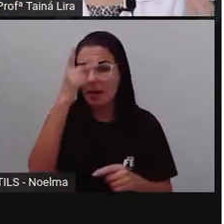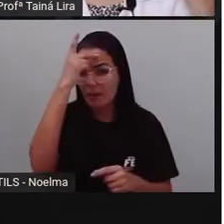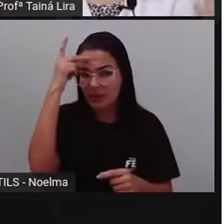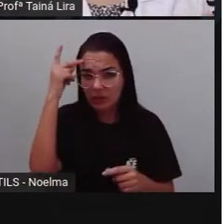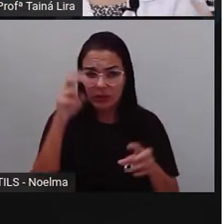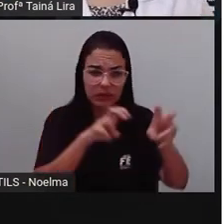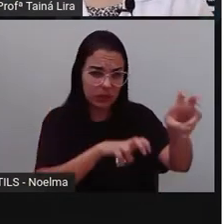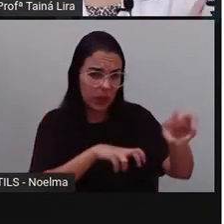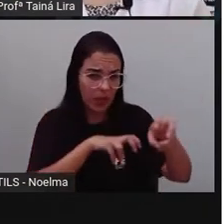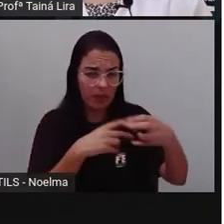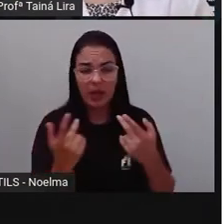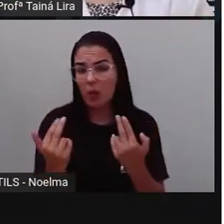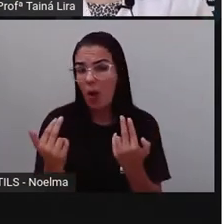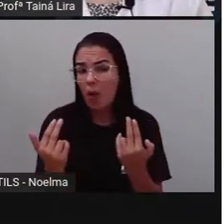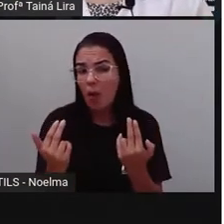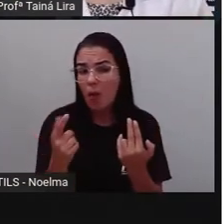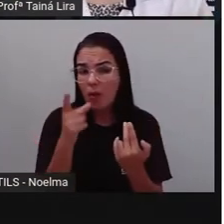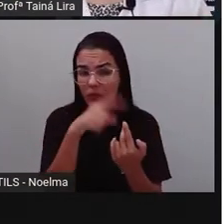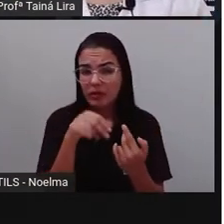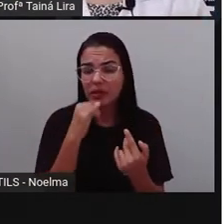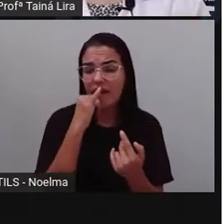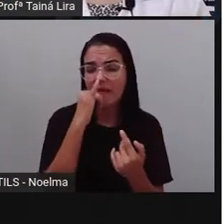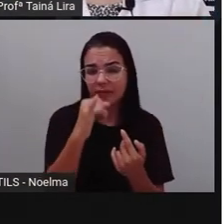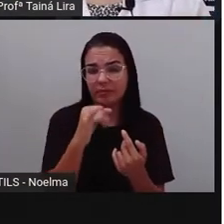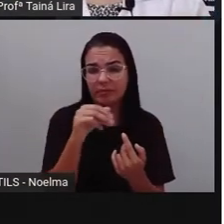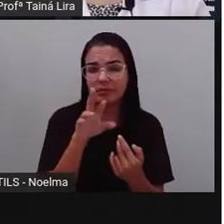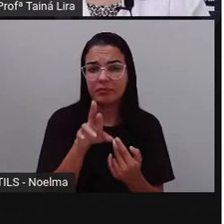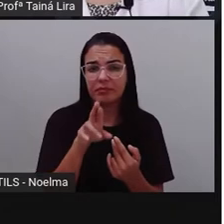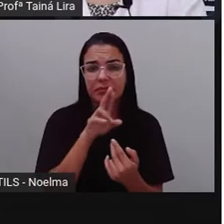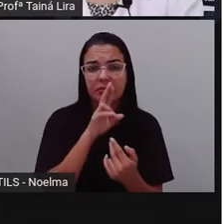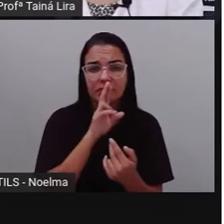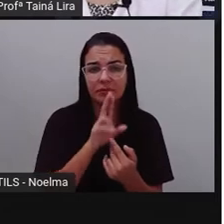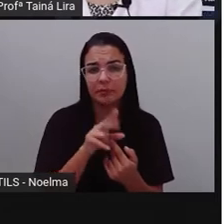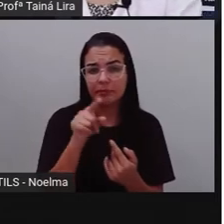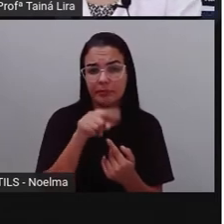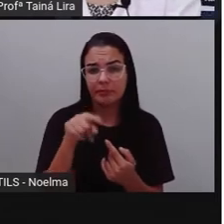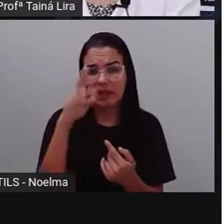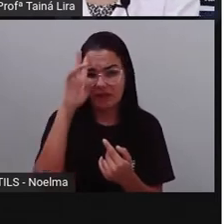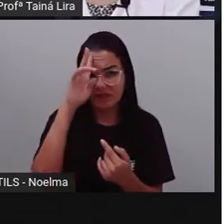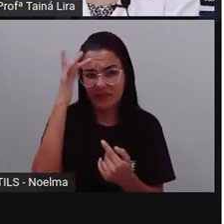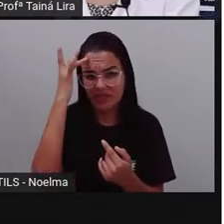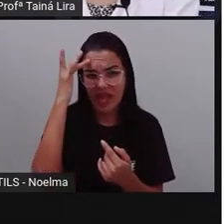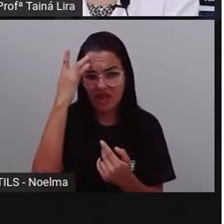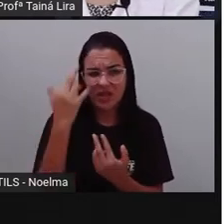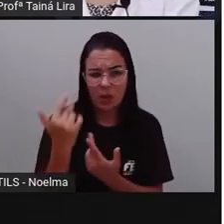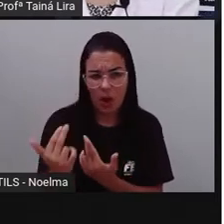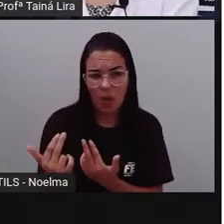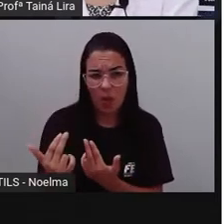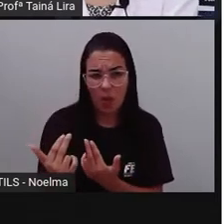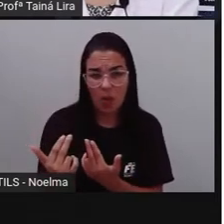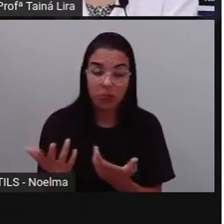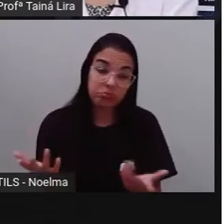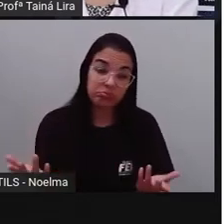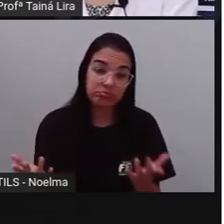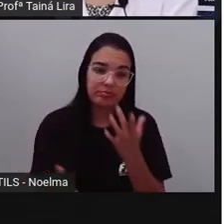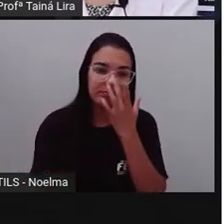O é que vocês acham? Vou dar aí dez segundos para o segundo ano pensar. Me falem aí o que é que vocês acham.